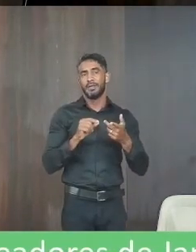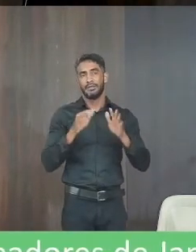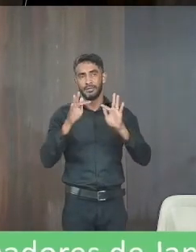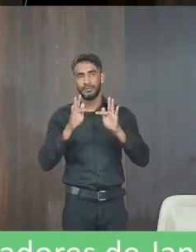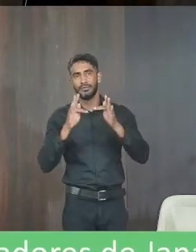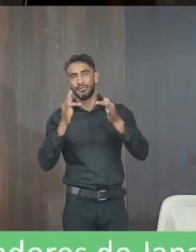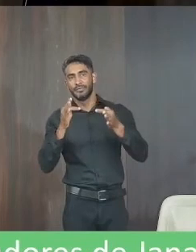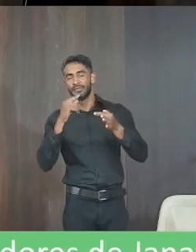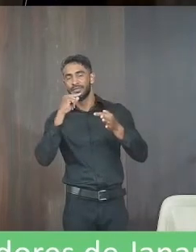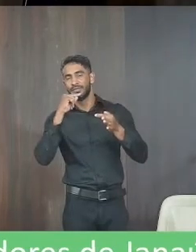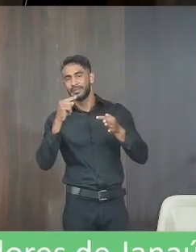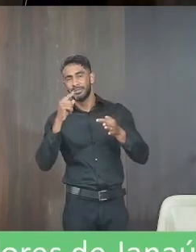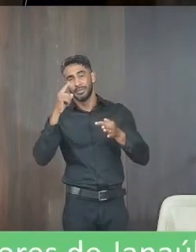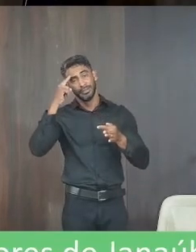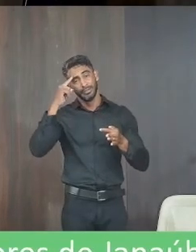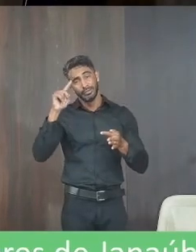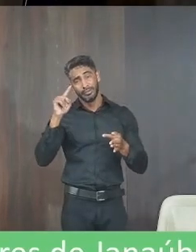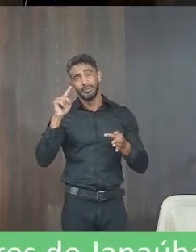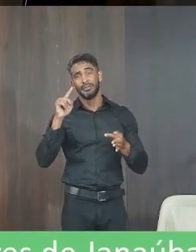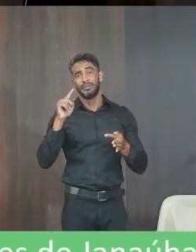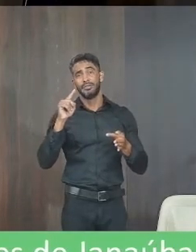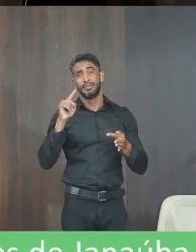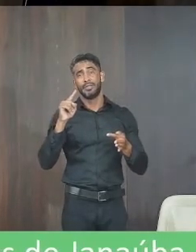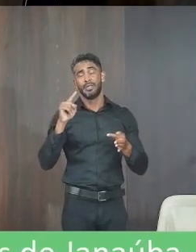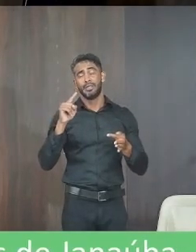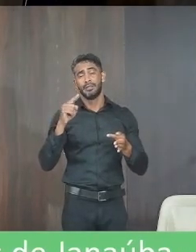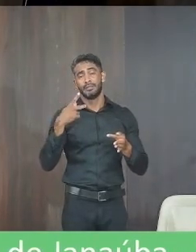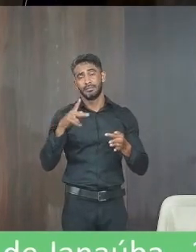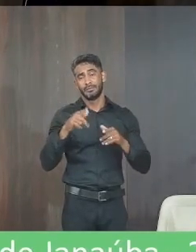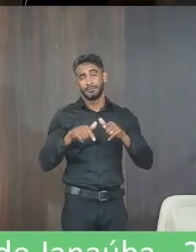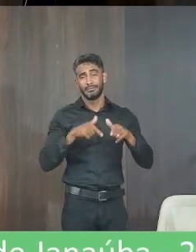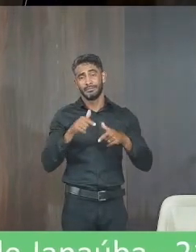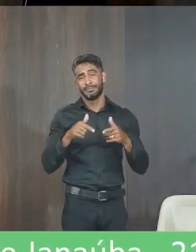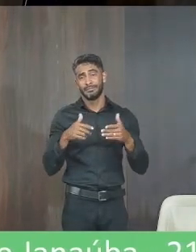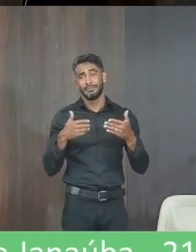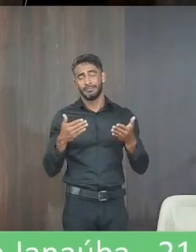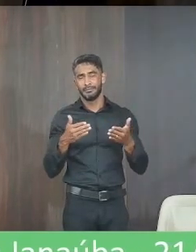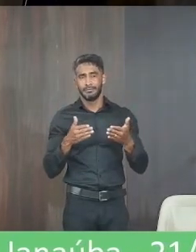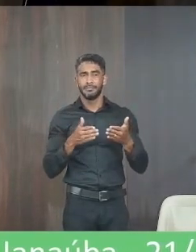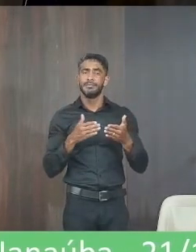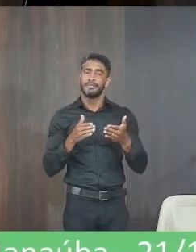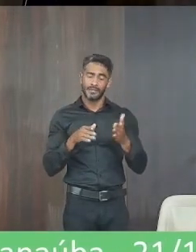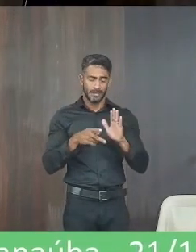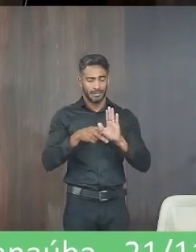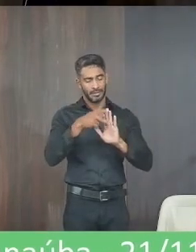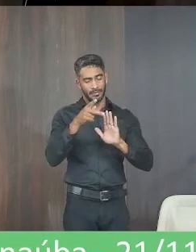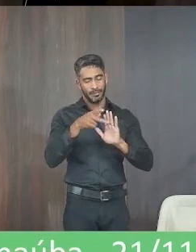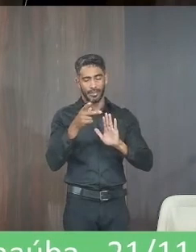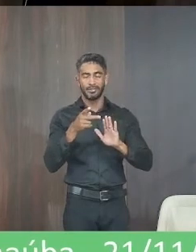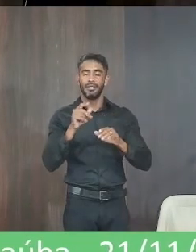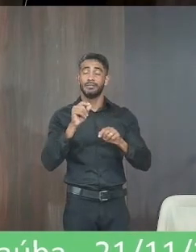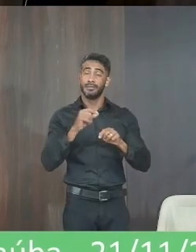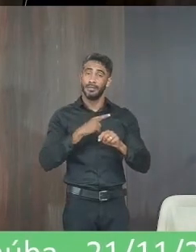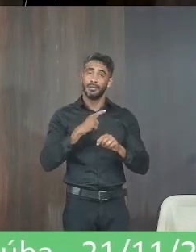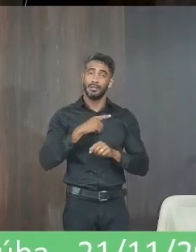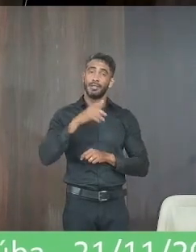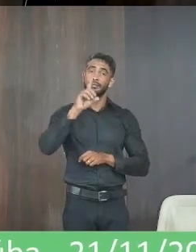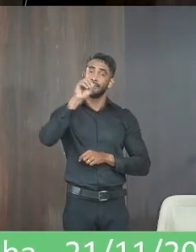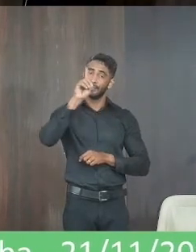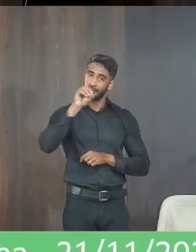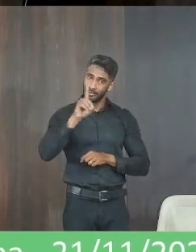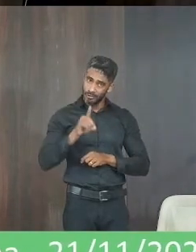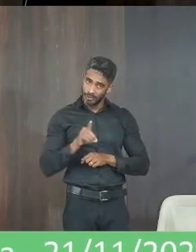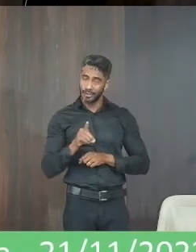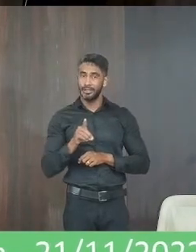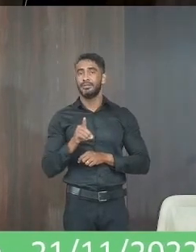de semana que não é um dia útil e aí eu entrei com esse projeto para que ele tenha o direito mesmo